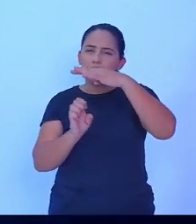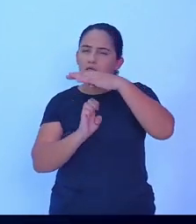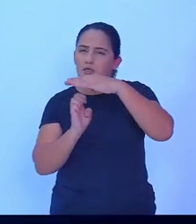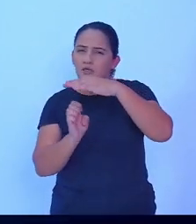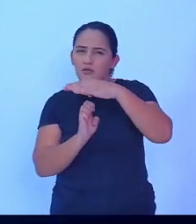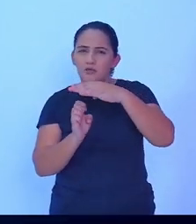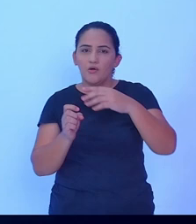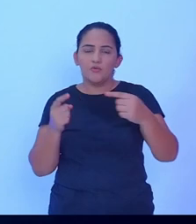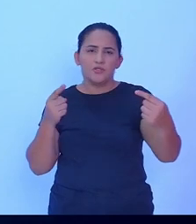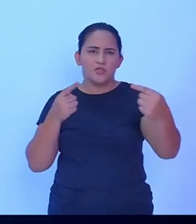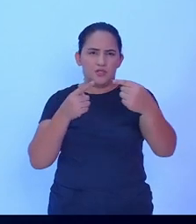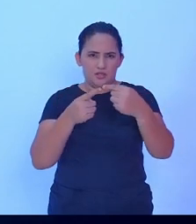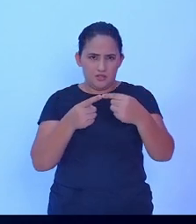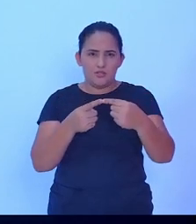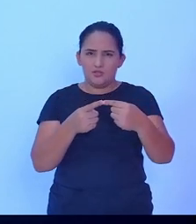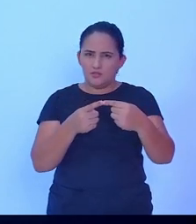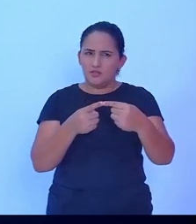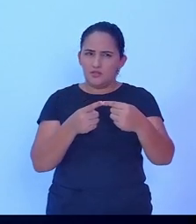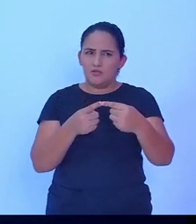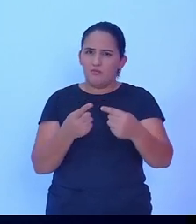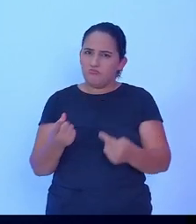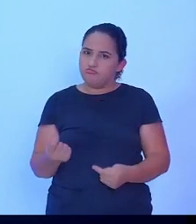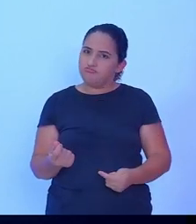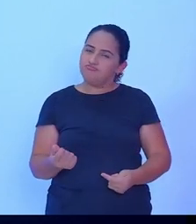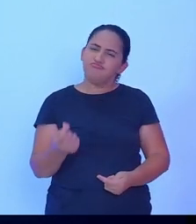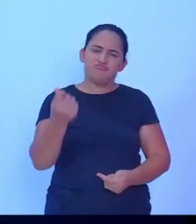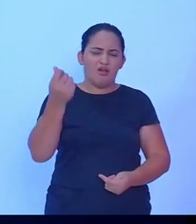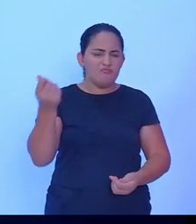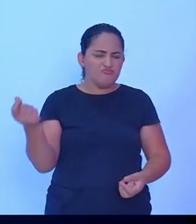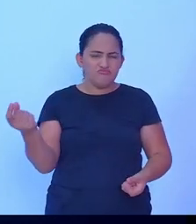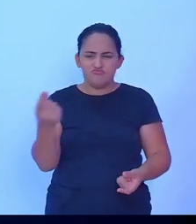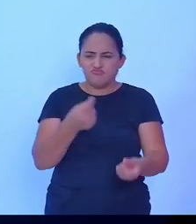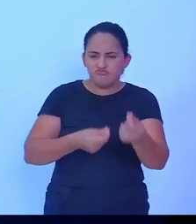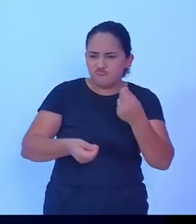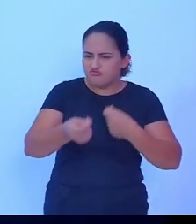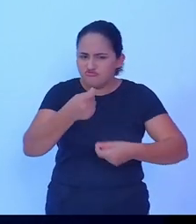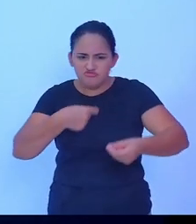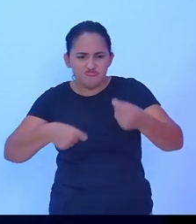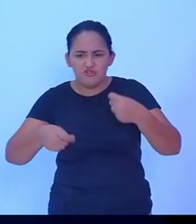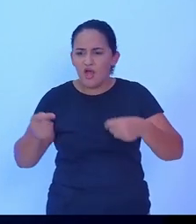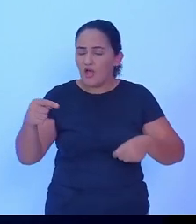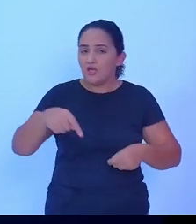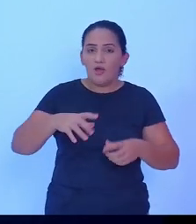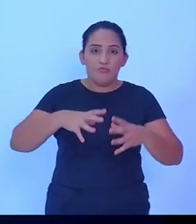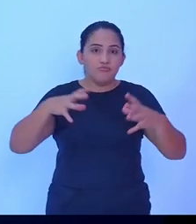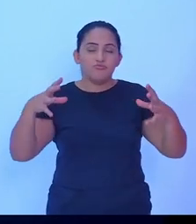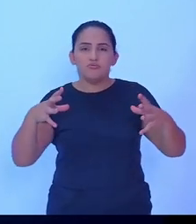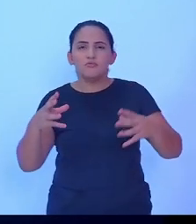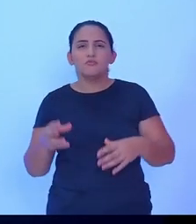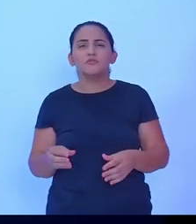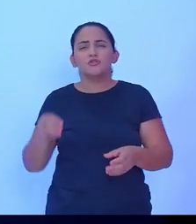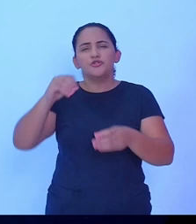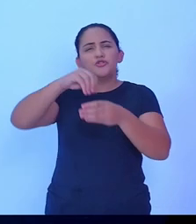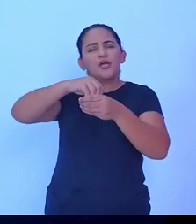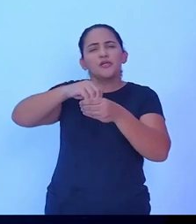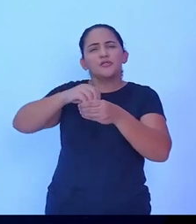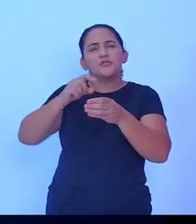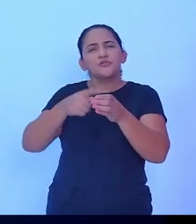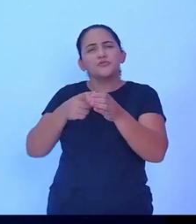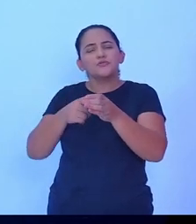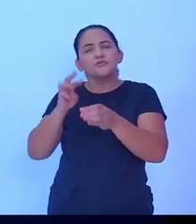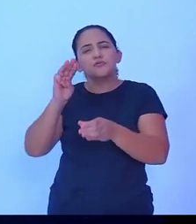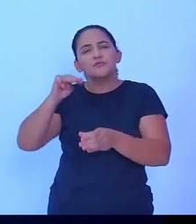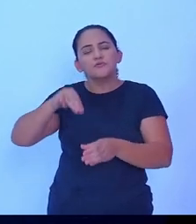e gerar renda. Então, nada mais, nada menos, essa associação a Ciro, a gente tem que